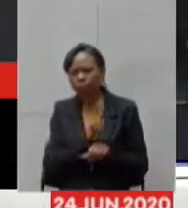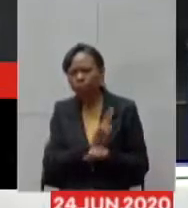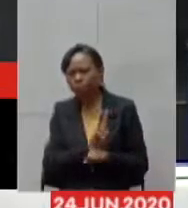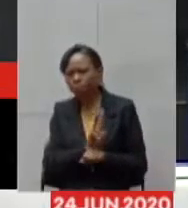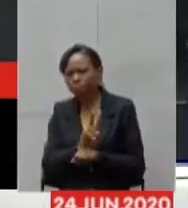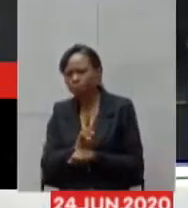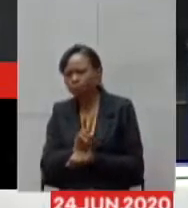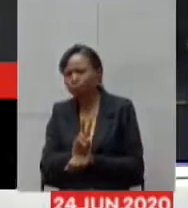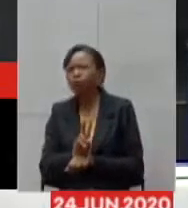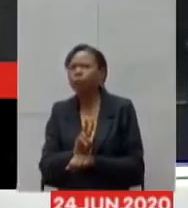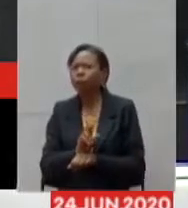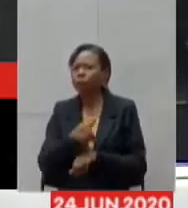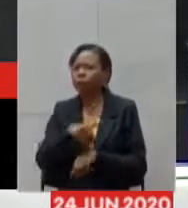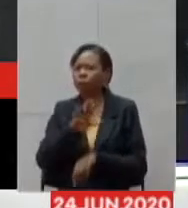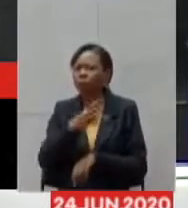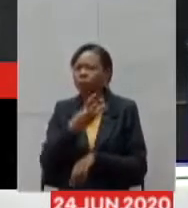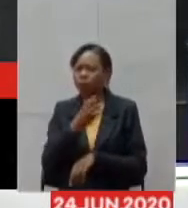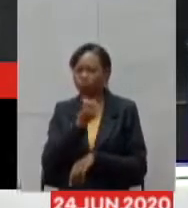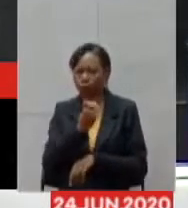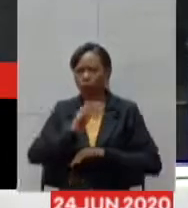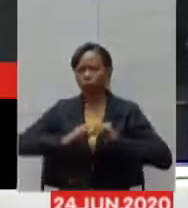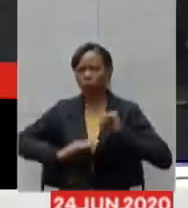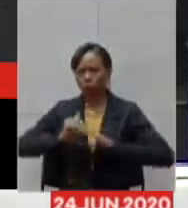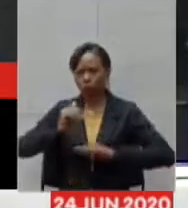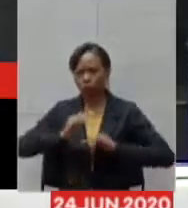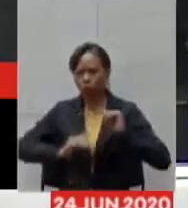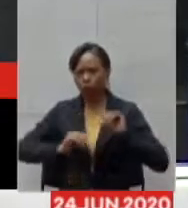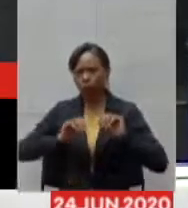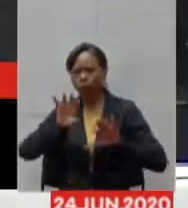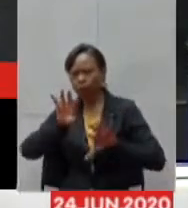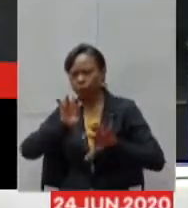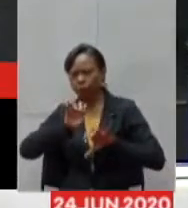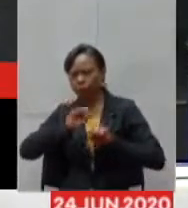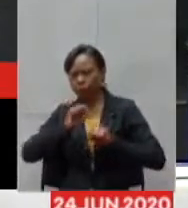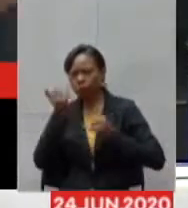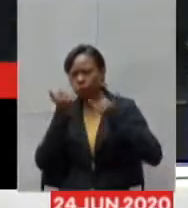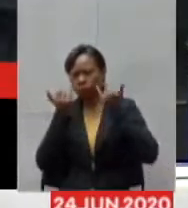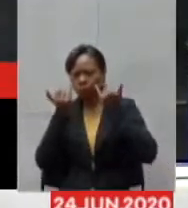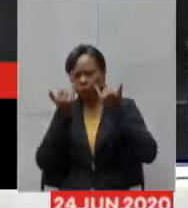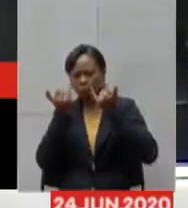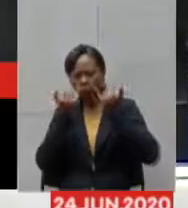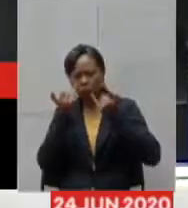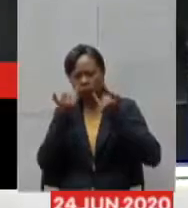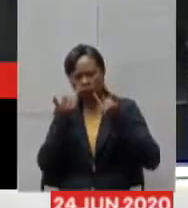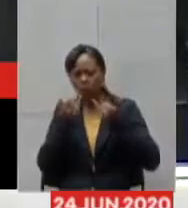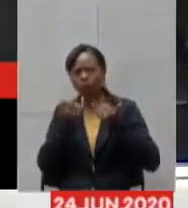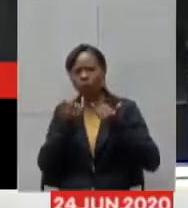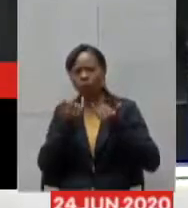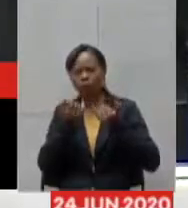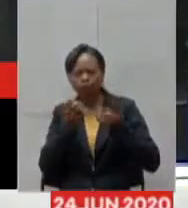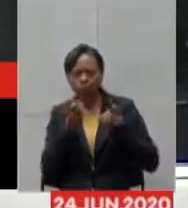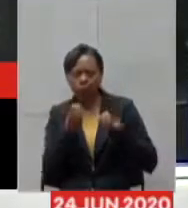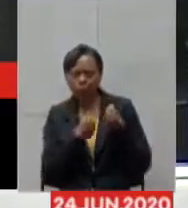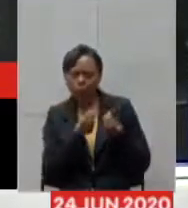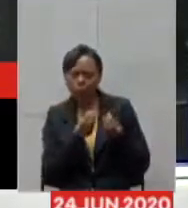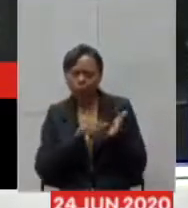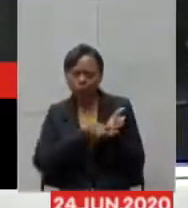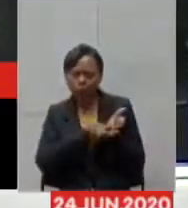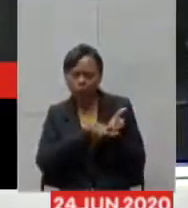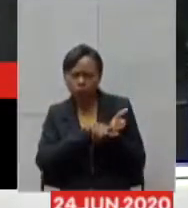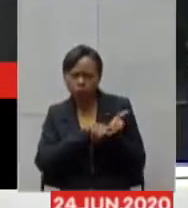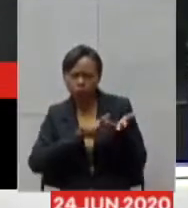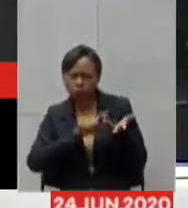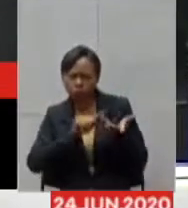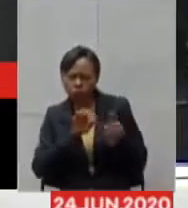35 profissionais, no sentido de receber as notificações do Estado, tratar as notificações, fazer as análises técnicas,